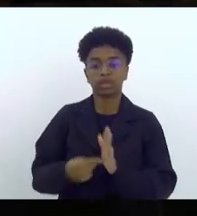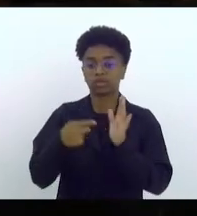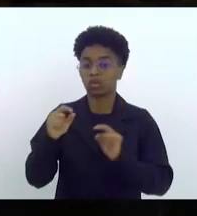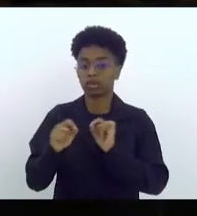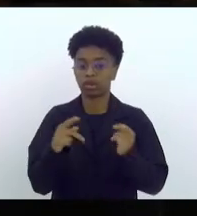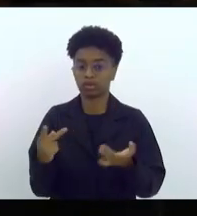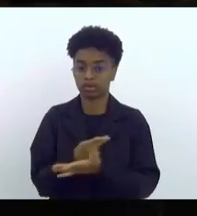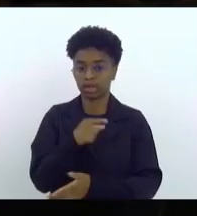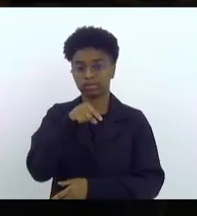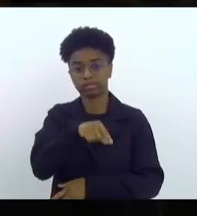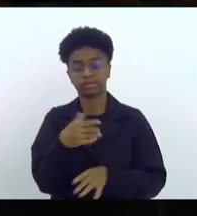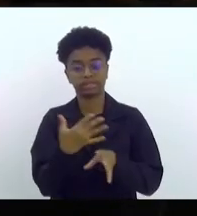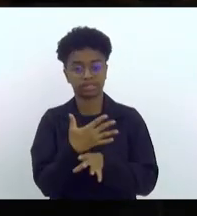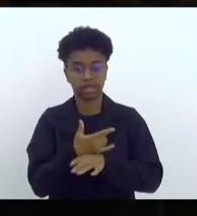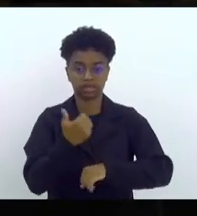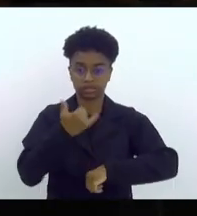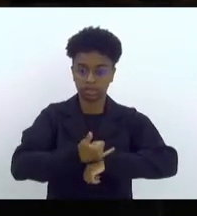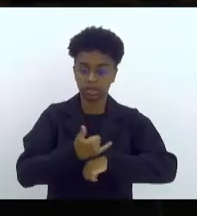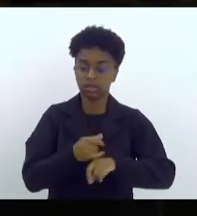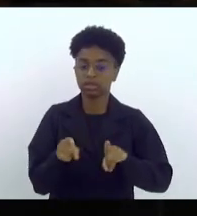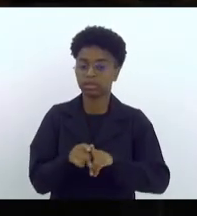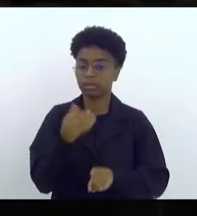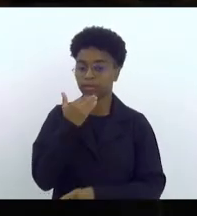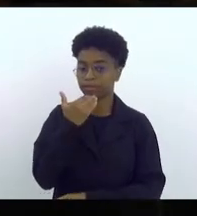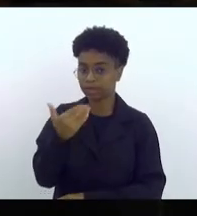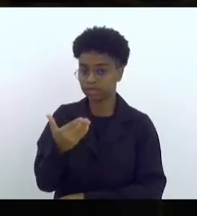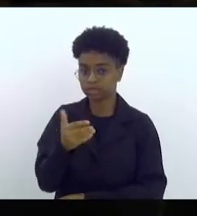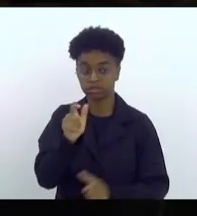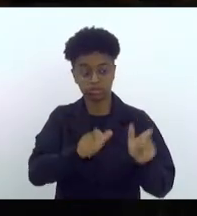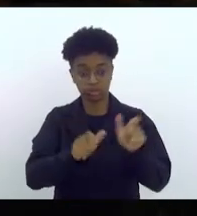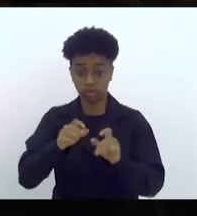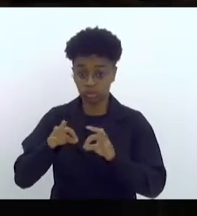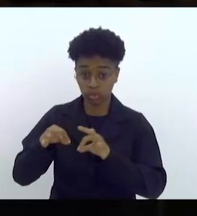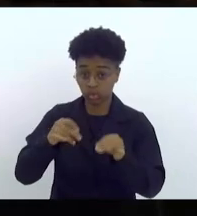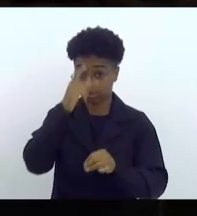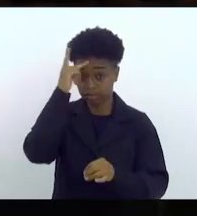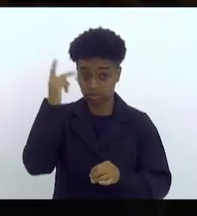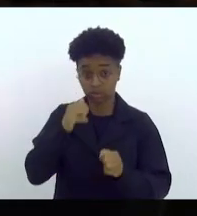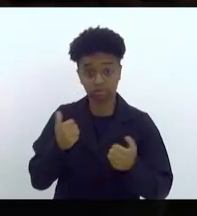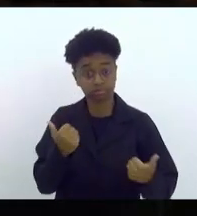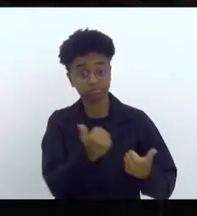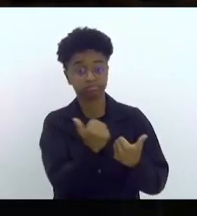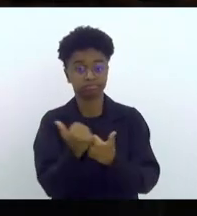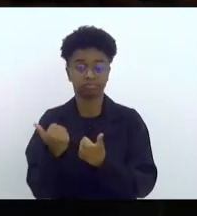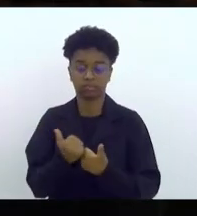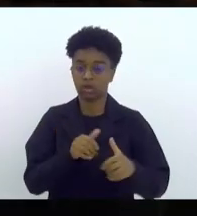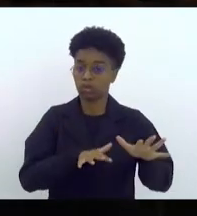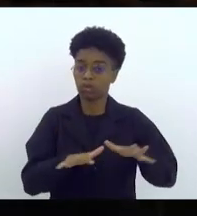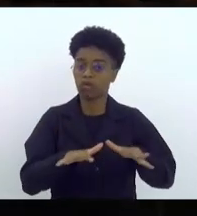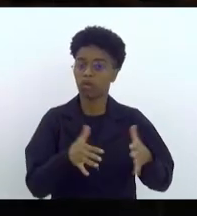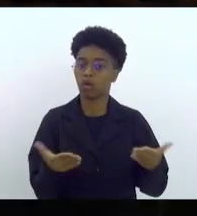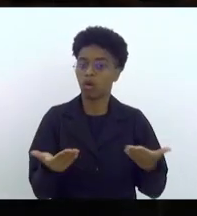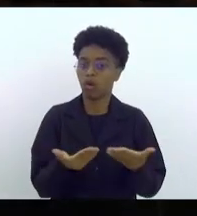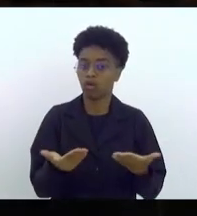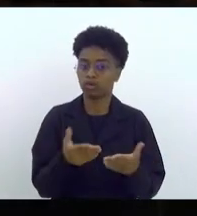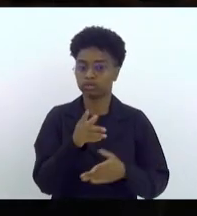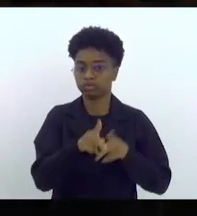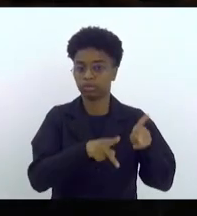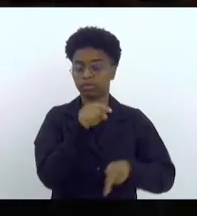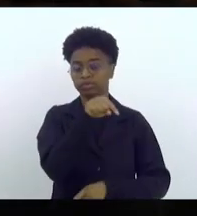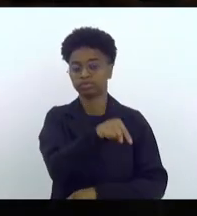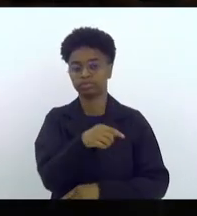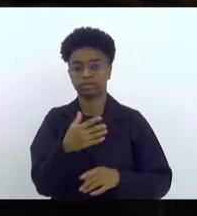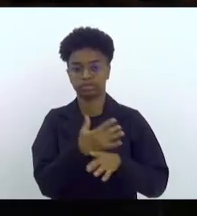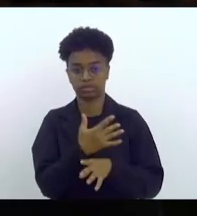Redonda e também pedir para que todos e todas se somem à mobilização que hoje faz a população de